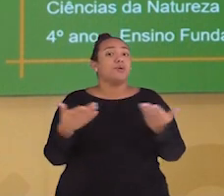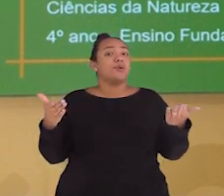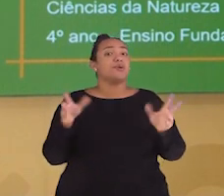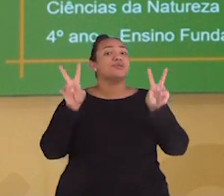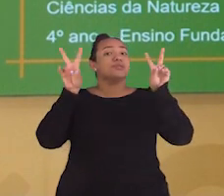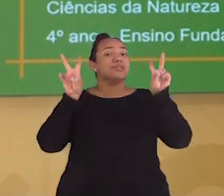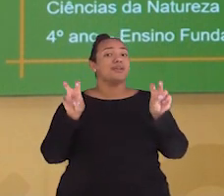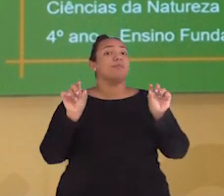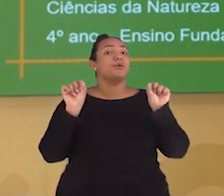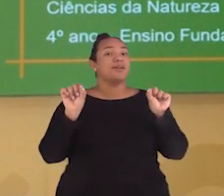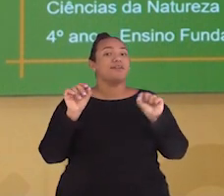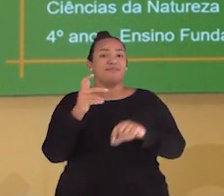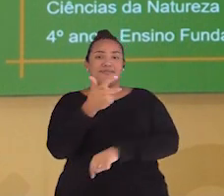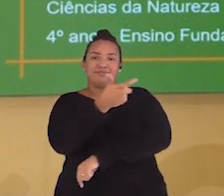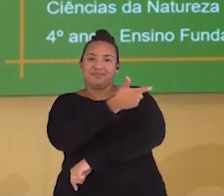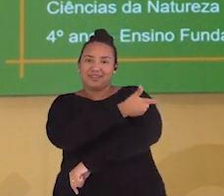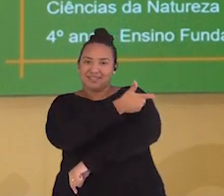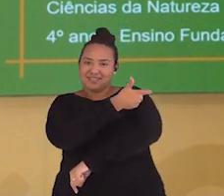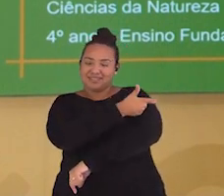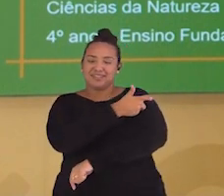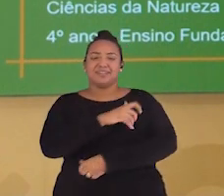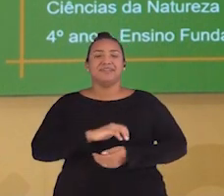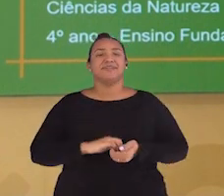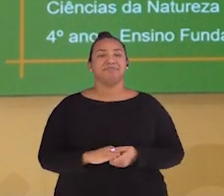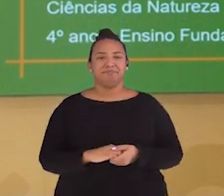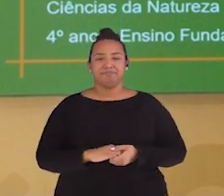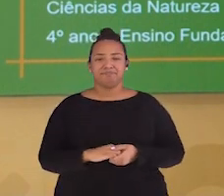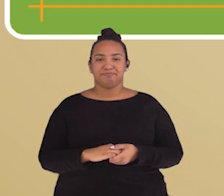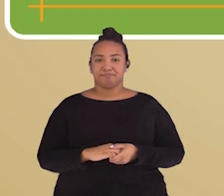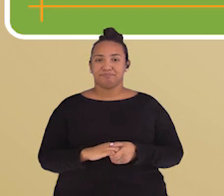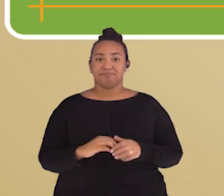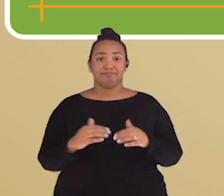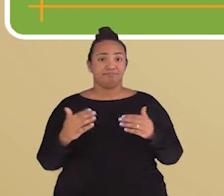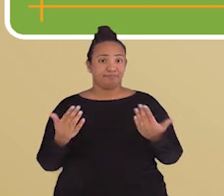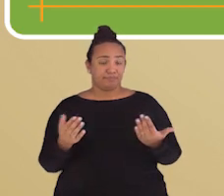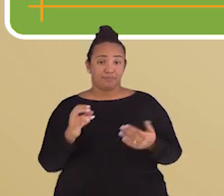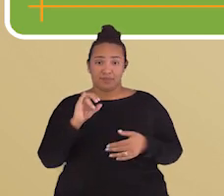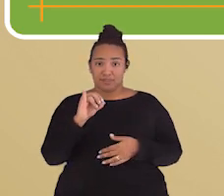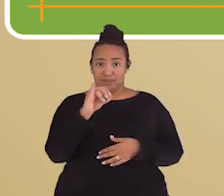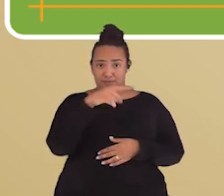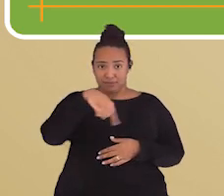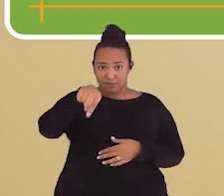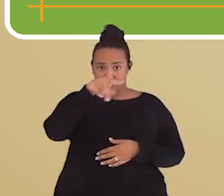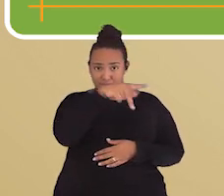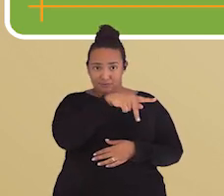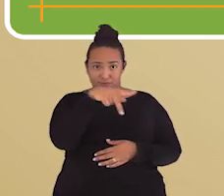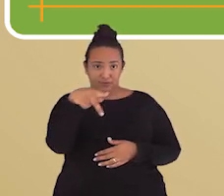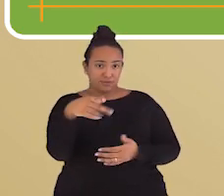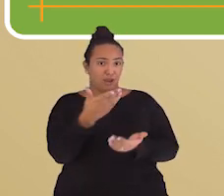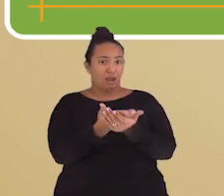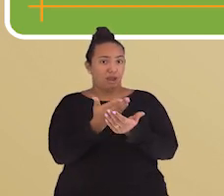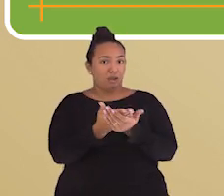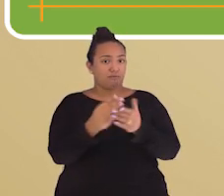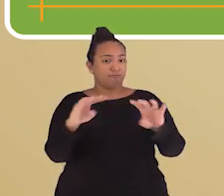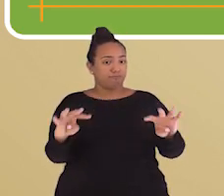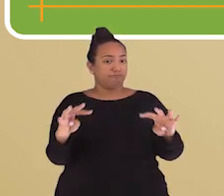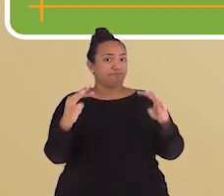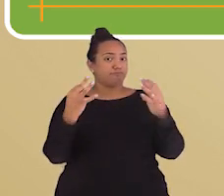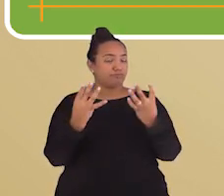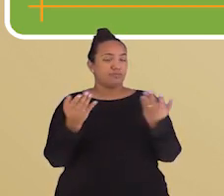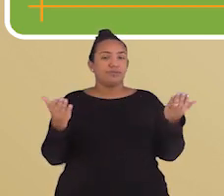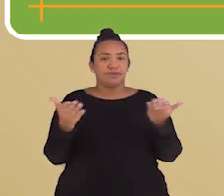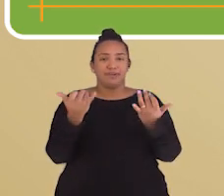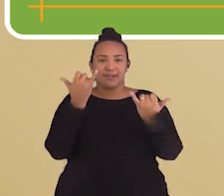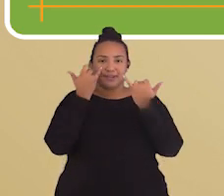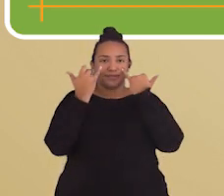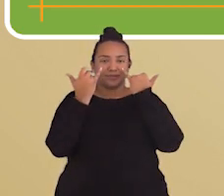que fala sobre vacinas, os reforços para a batalha. Se você é um professor ou professora que nos acompanha,